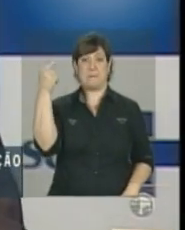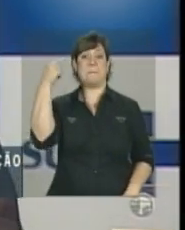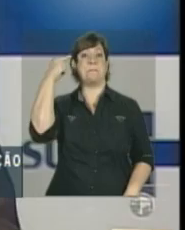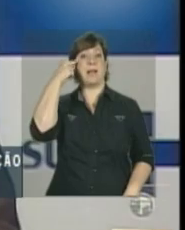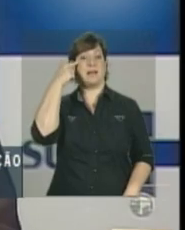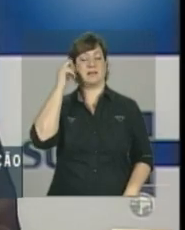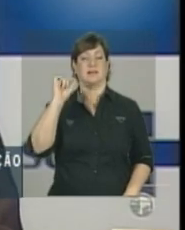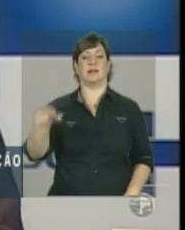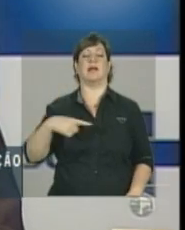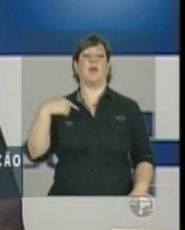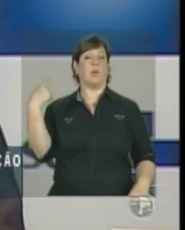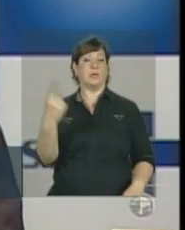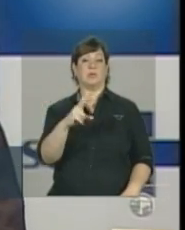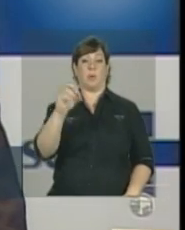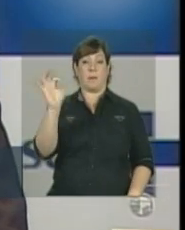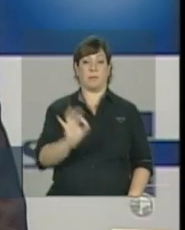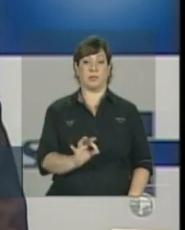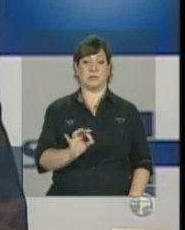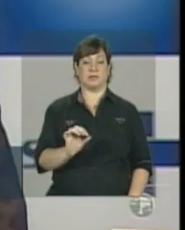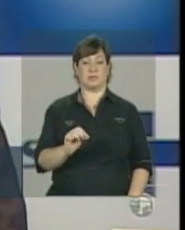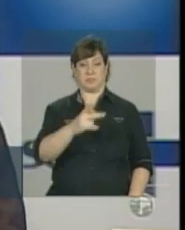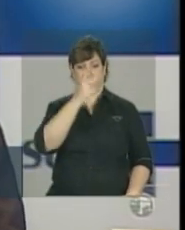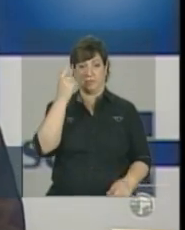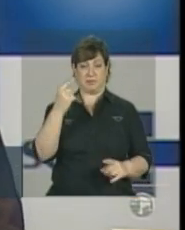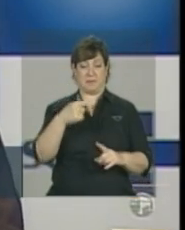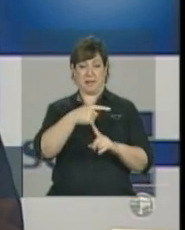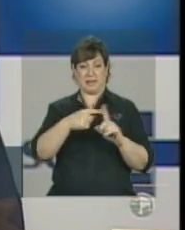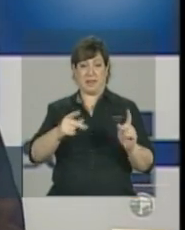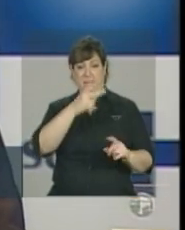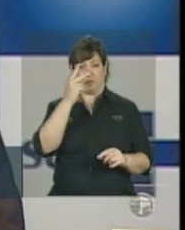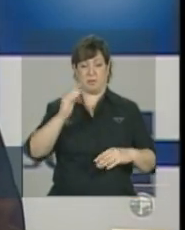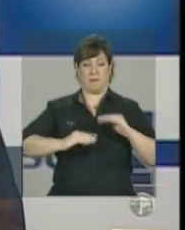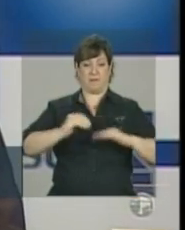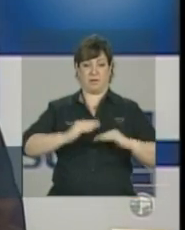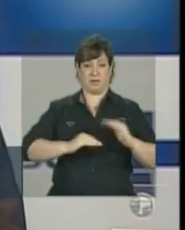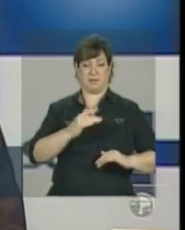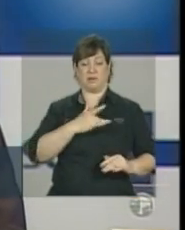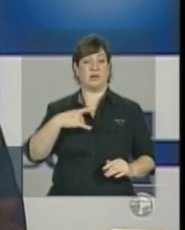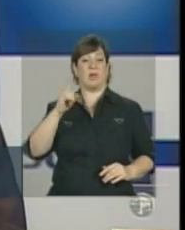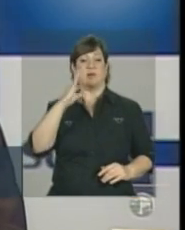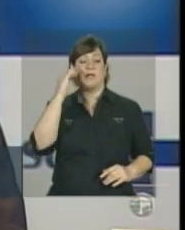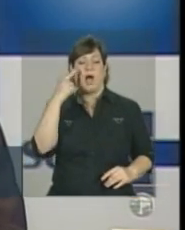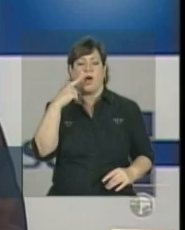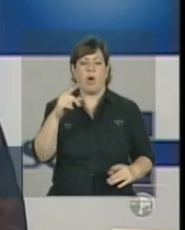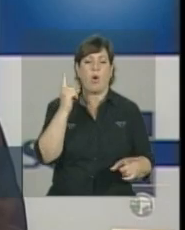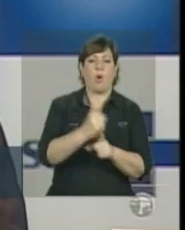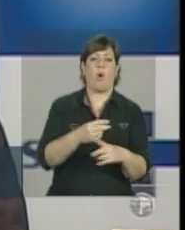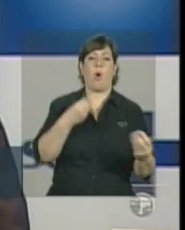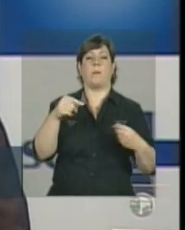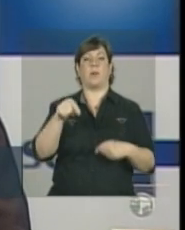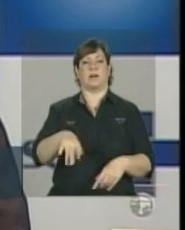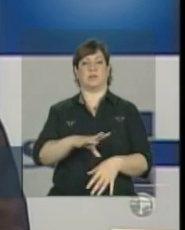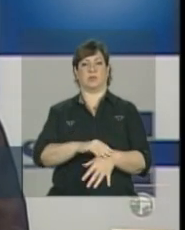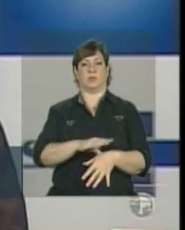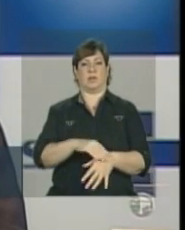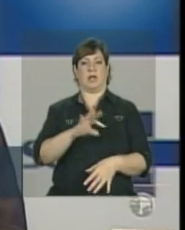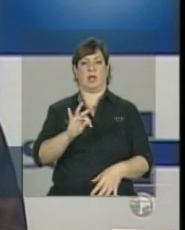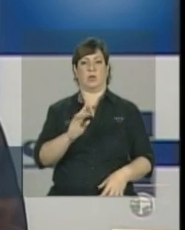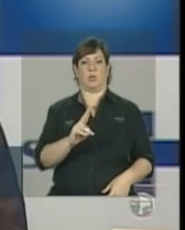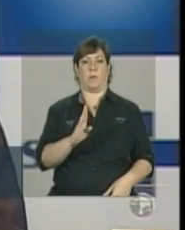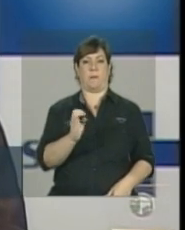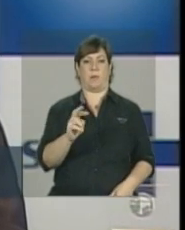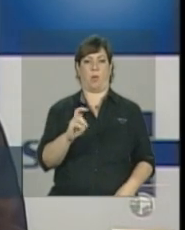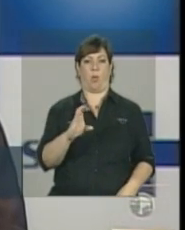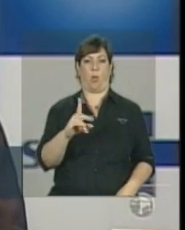profissionais de saúde não sabiam diagnosticar adequadamente a tuberculose. Então, por isso que, no ano passado,